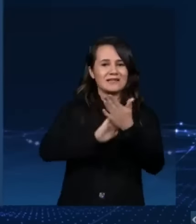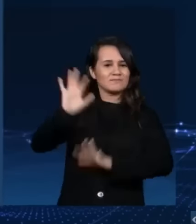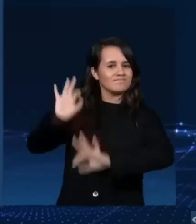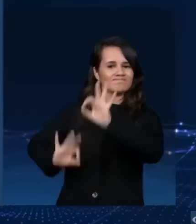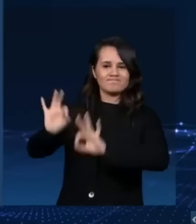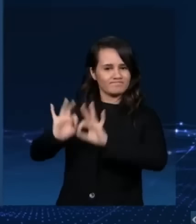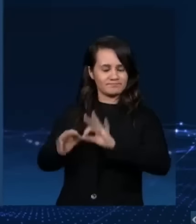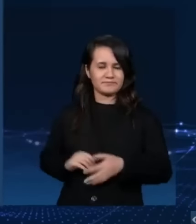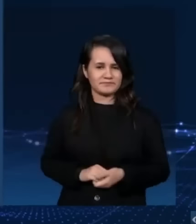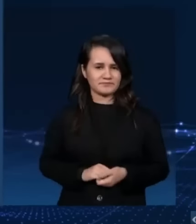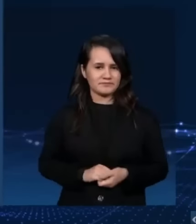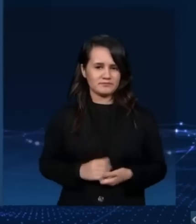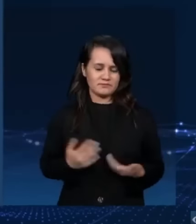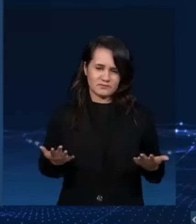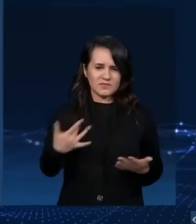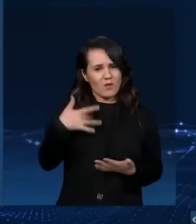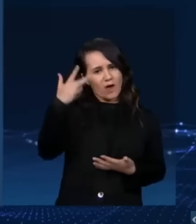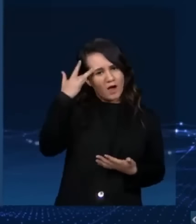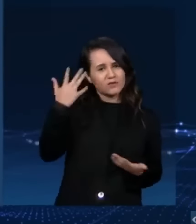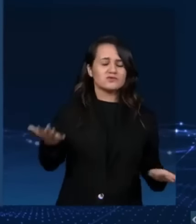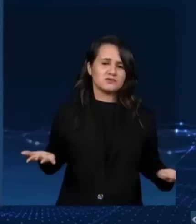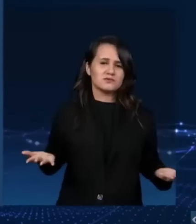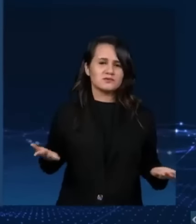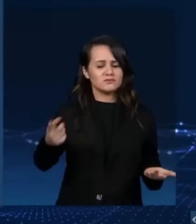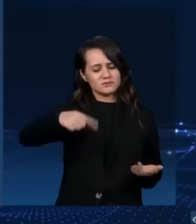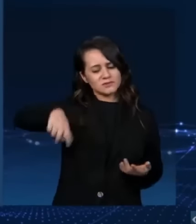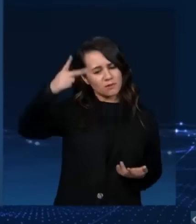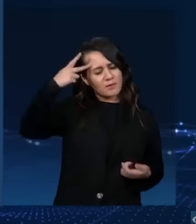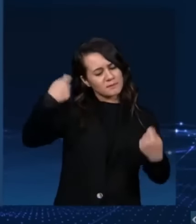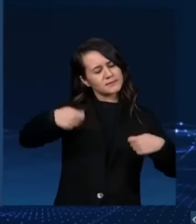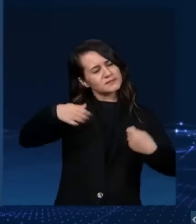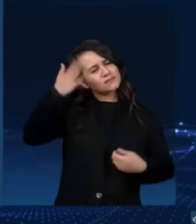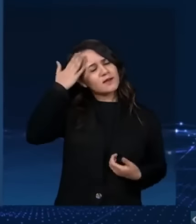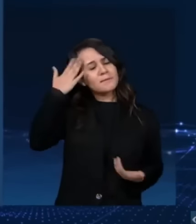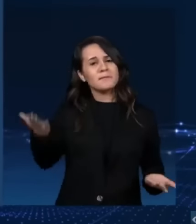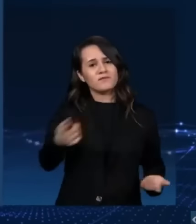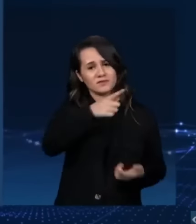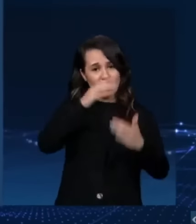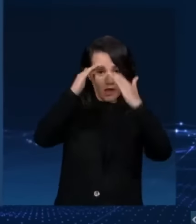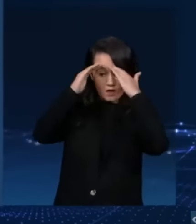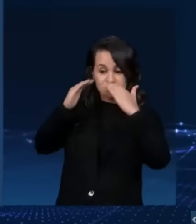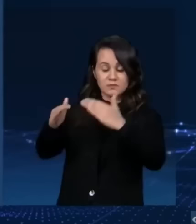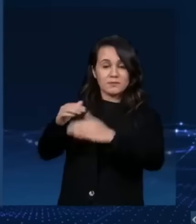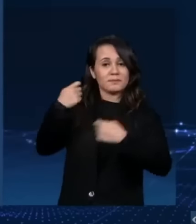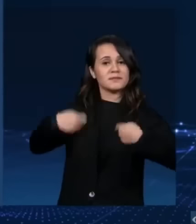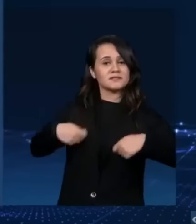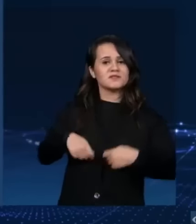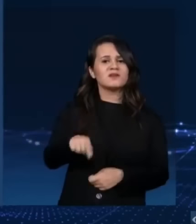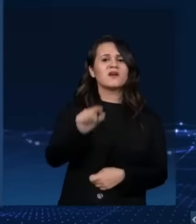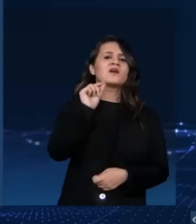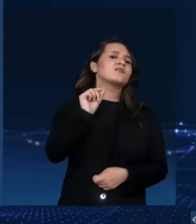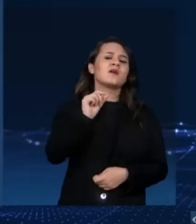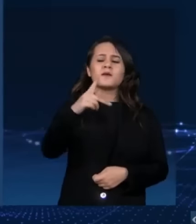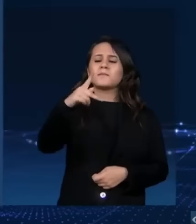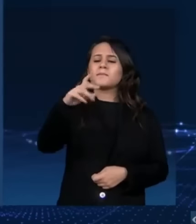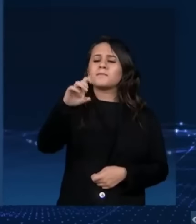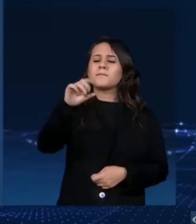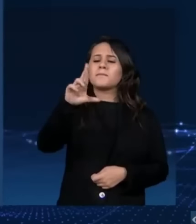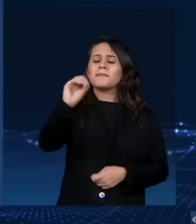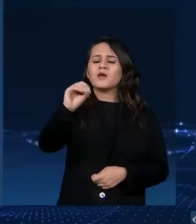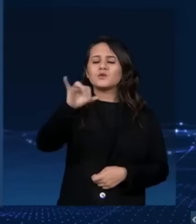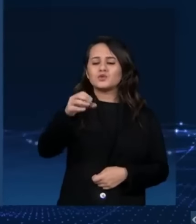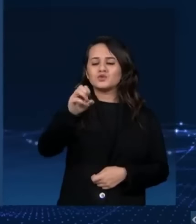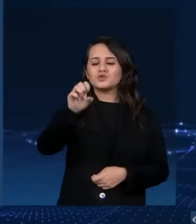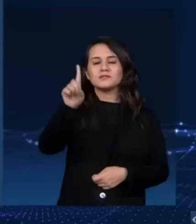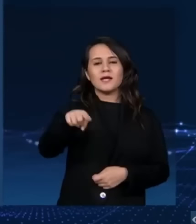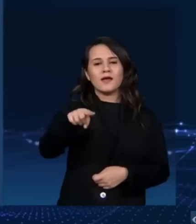E eu acho que São Paulo merece saber, é um respeito que você tem que ter com o cidadão. Quem é Pedro José da Silva